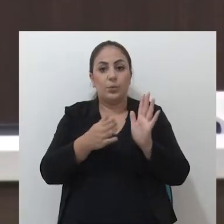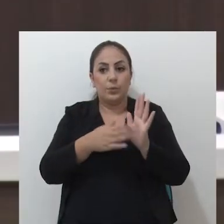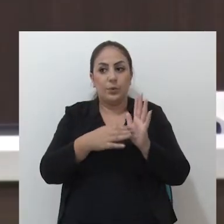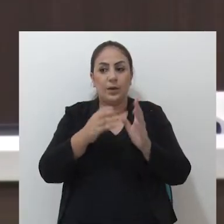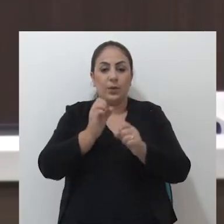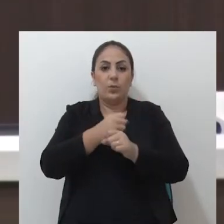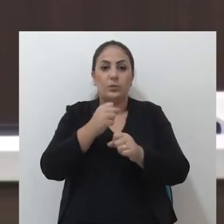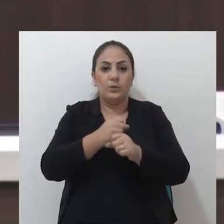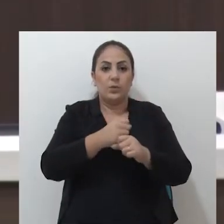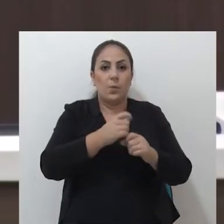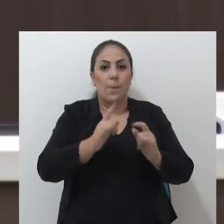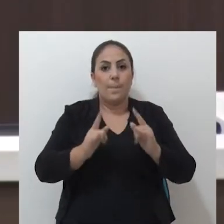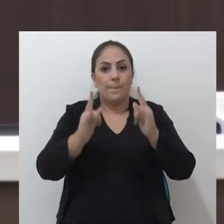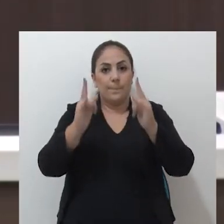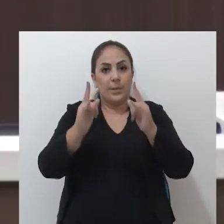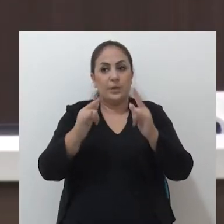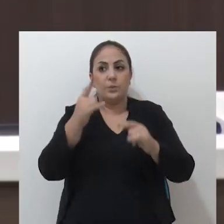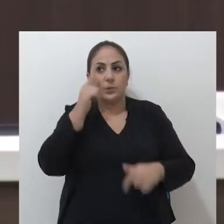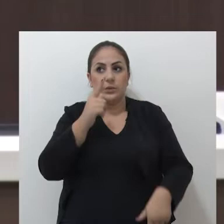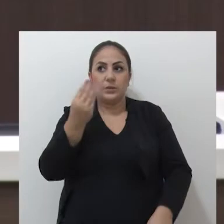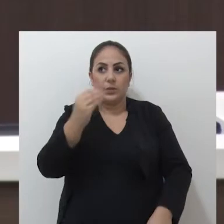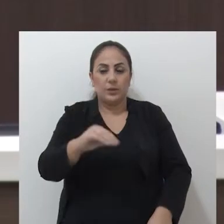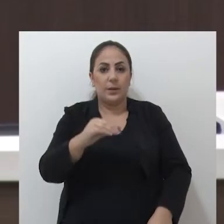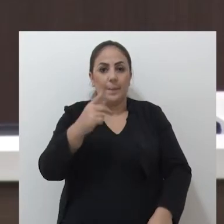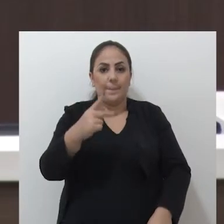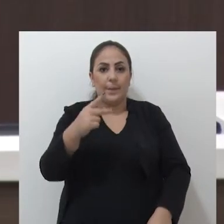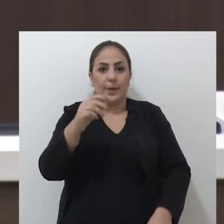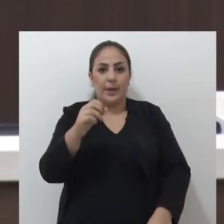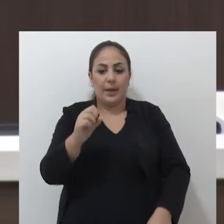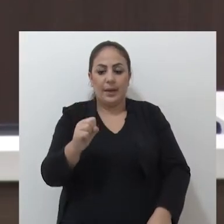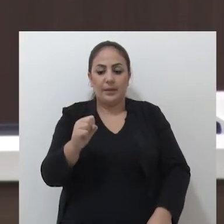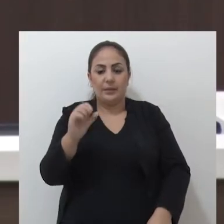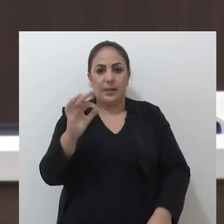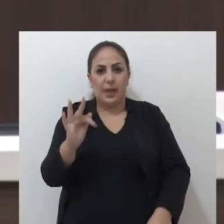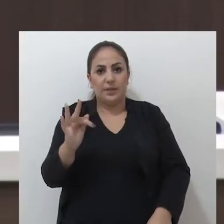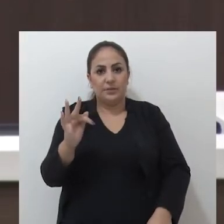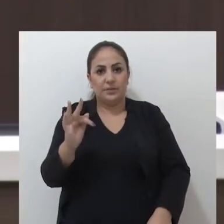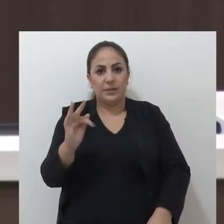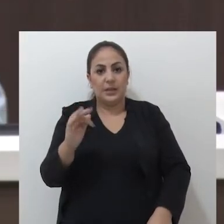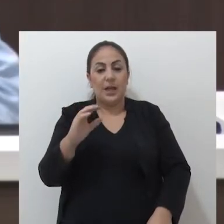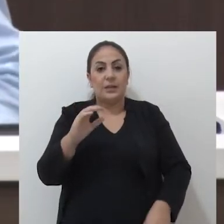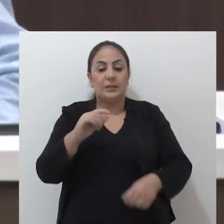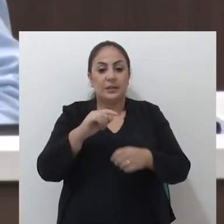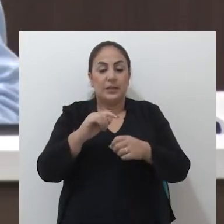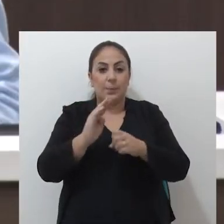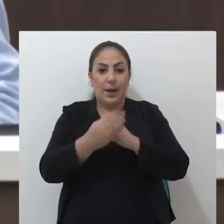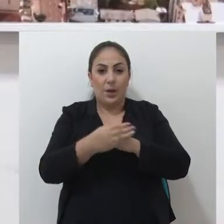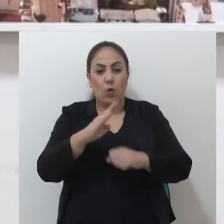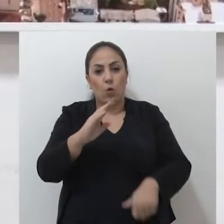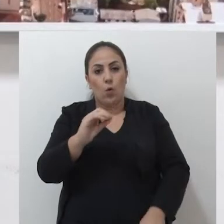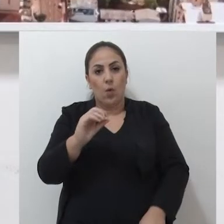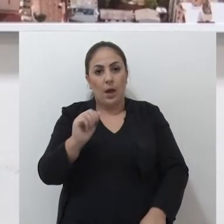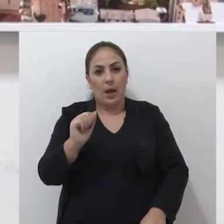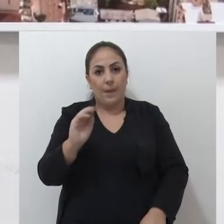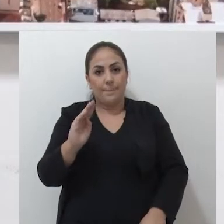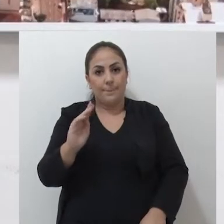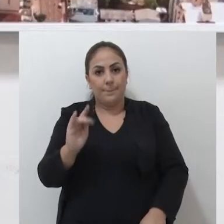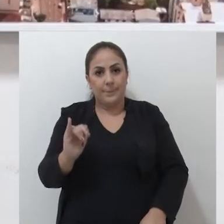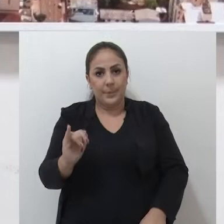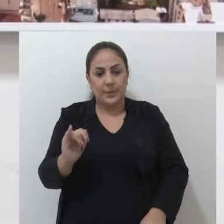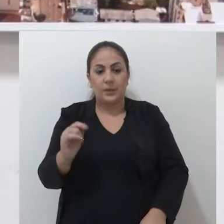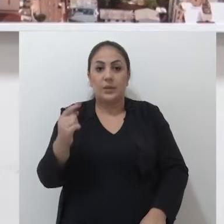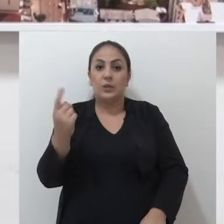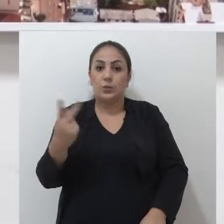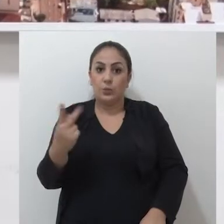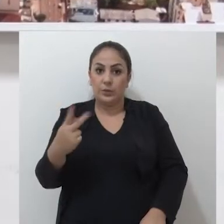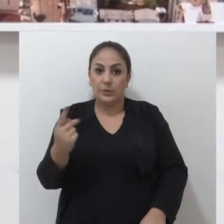o parlamentar propõe a construção de um prédio para a instalação do PSF na Coab 2. A Luiz Seque, que é a